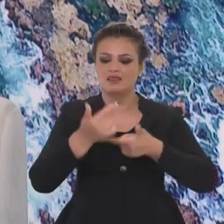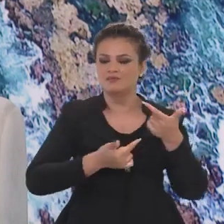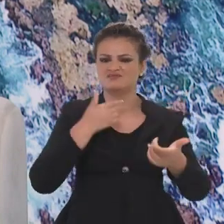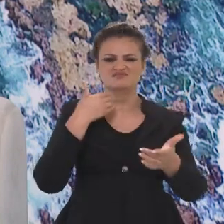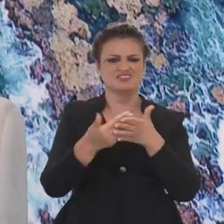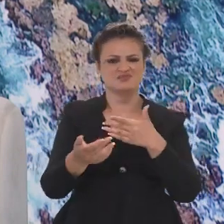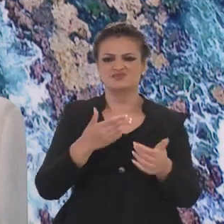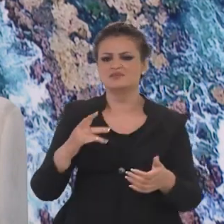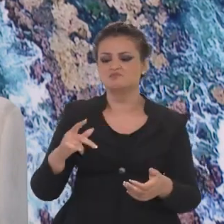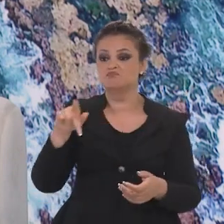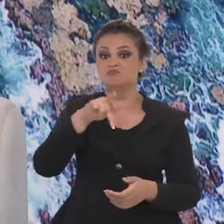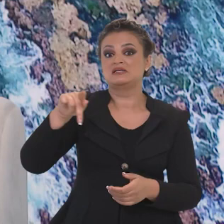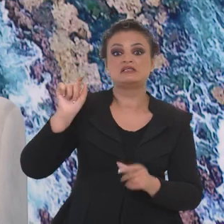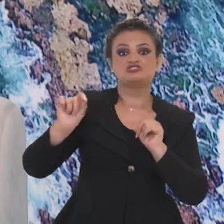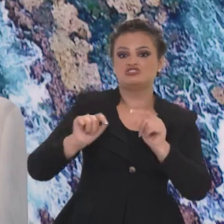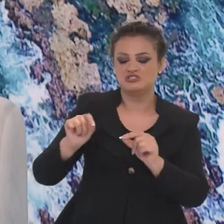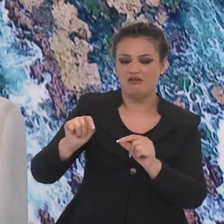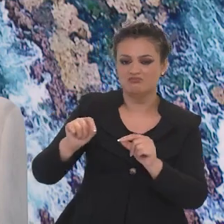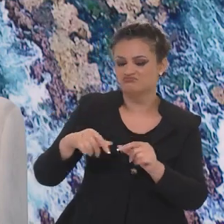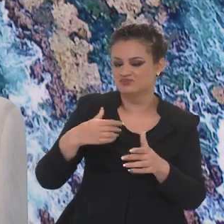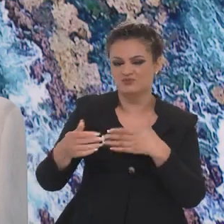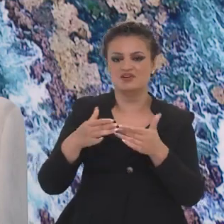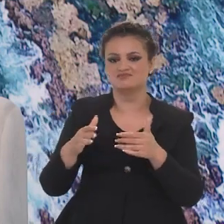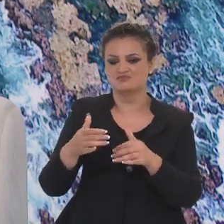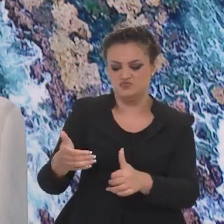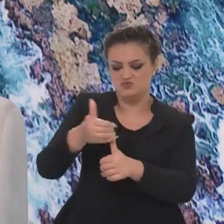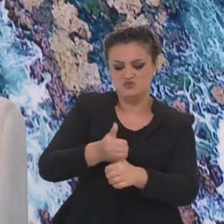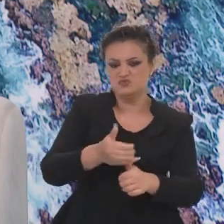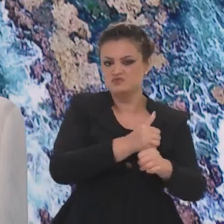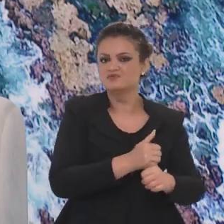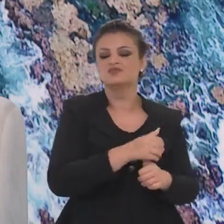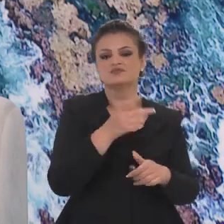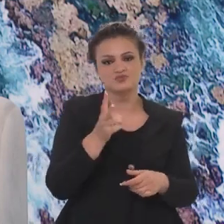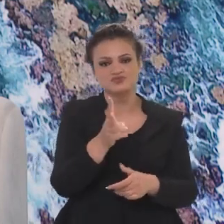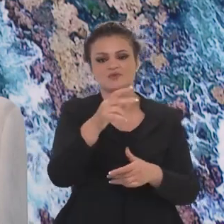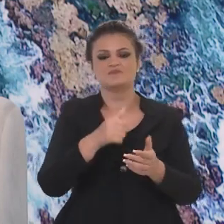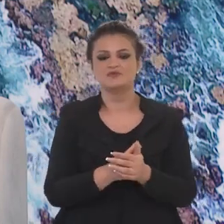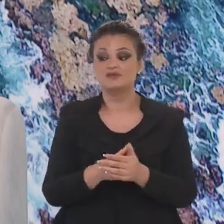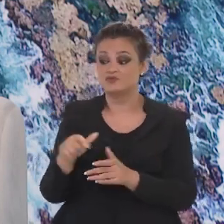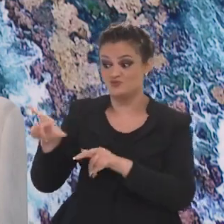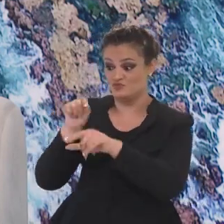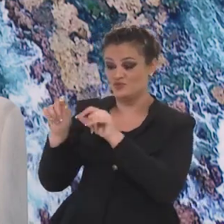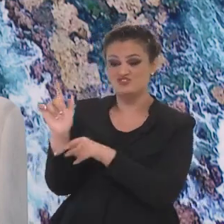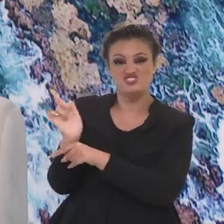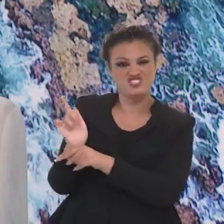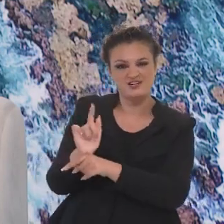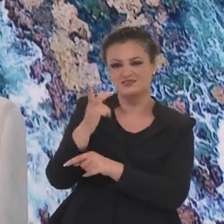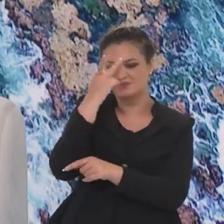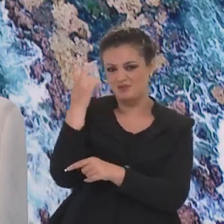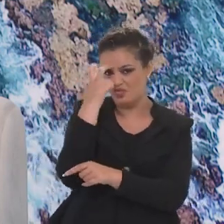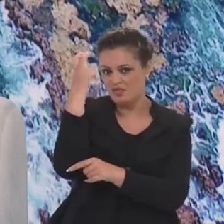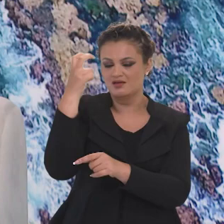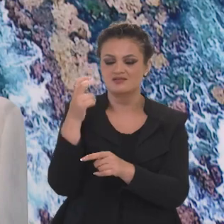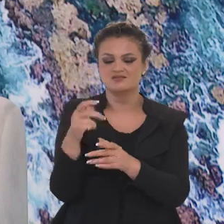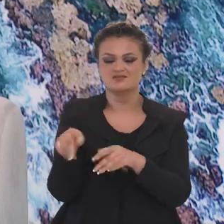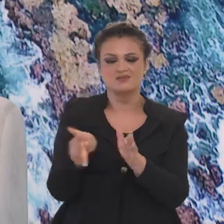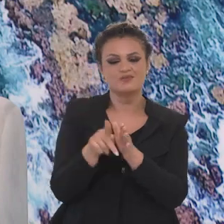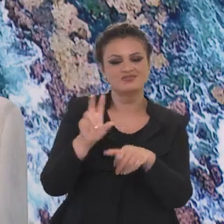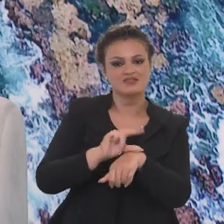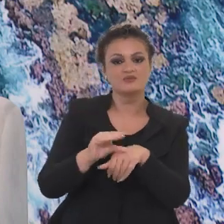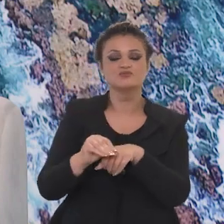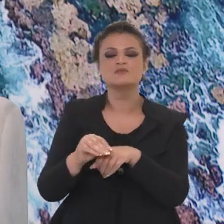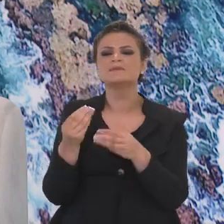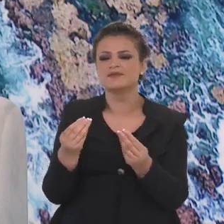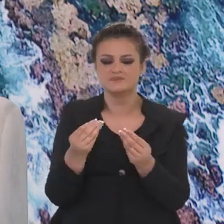gerador de emprego, independente de quem é o presidente da Embaratur. E que tenha política pública. Então, nós trouxemos para cá uma gerência de qualidade e inteligência de dados.